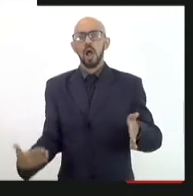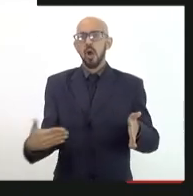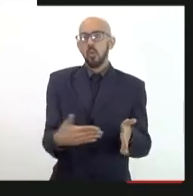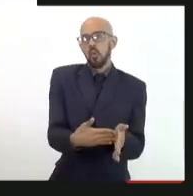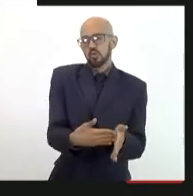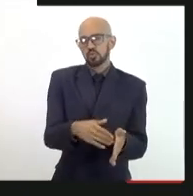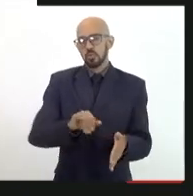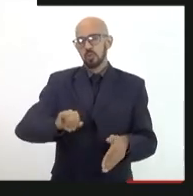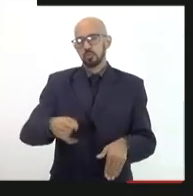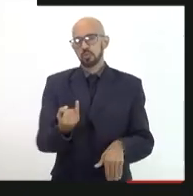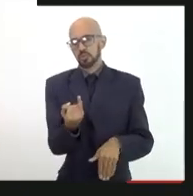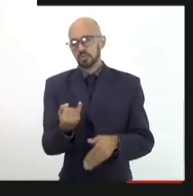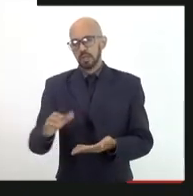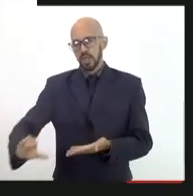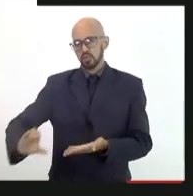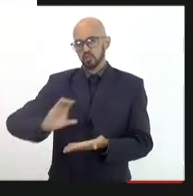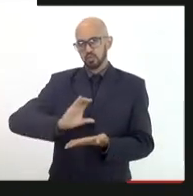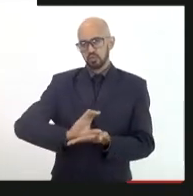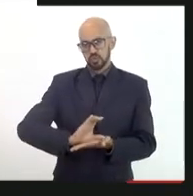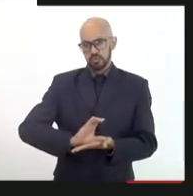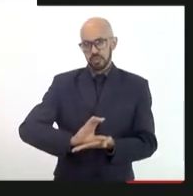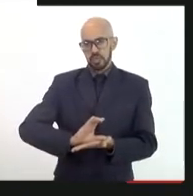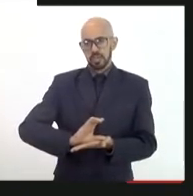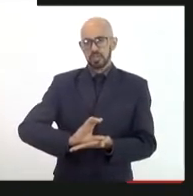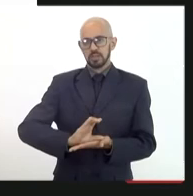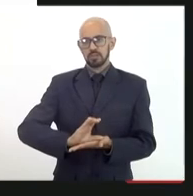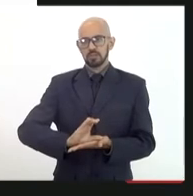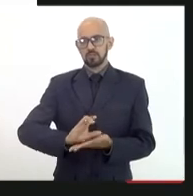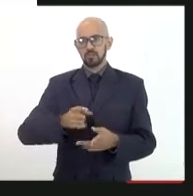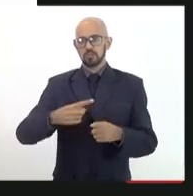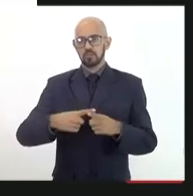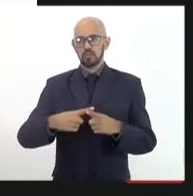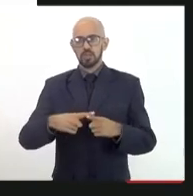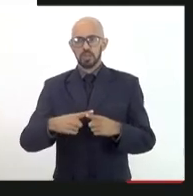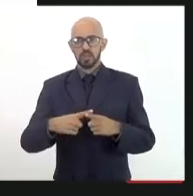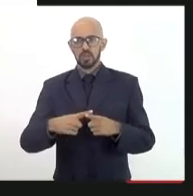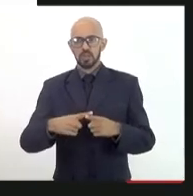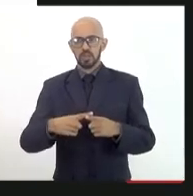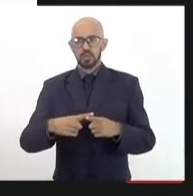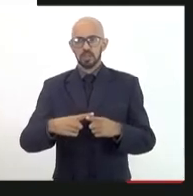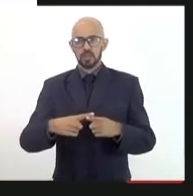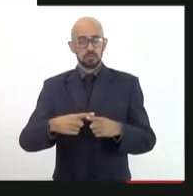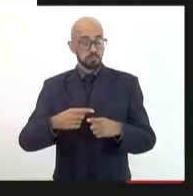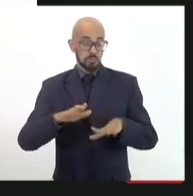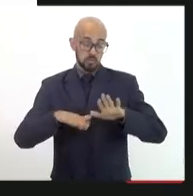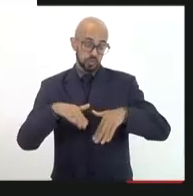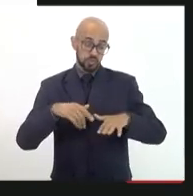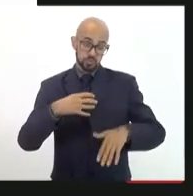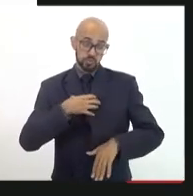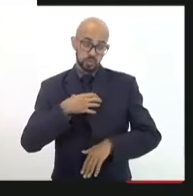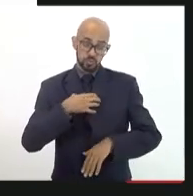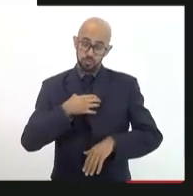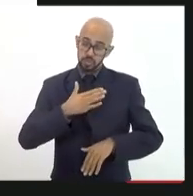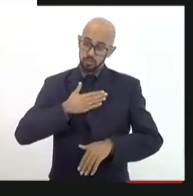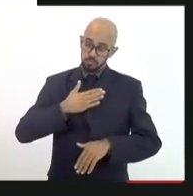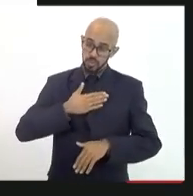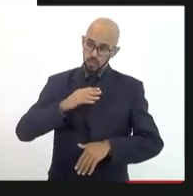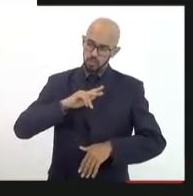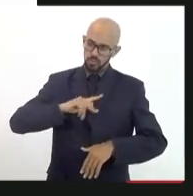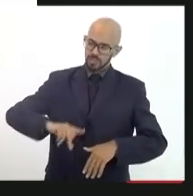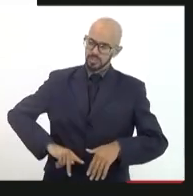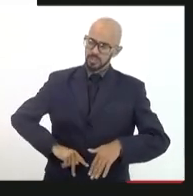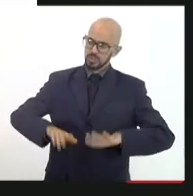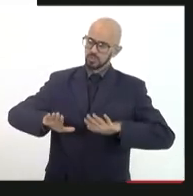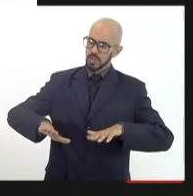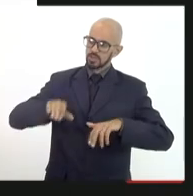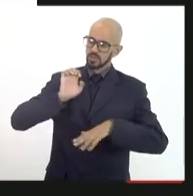oportunidade orçamentária, porque pode ser impressão minha, presidente, mas eu acho que o Estado